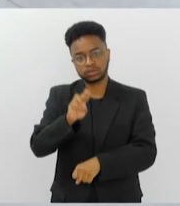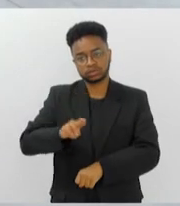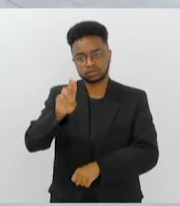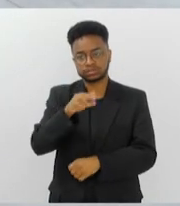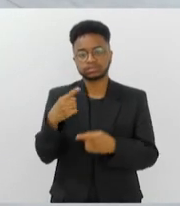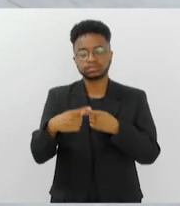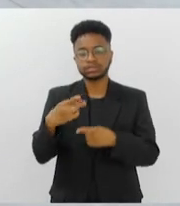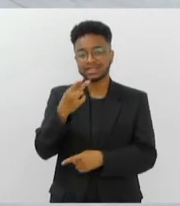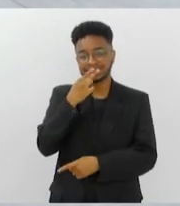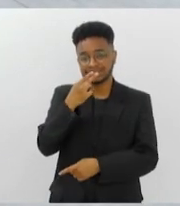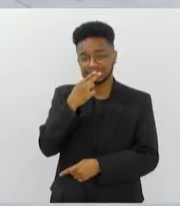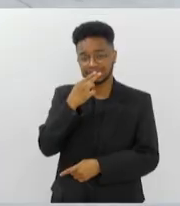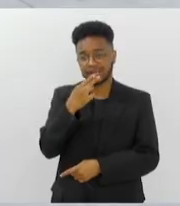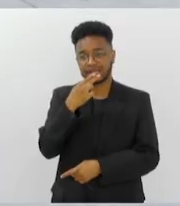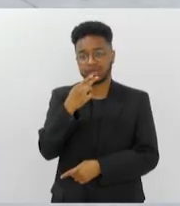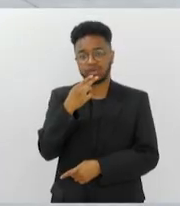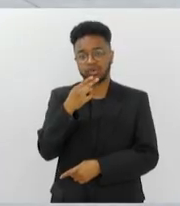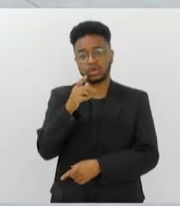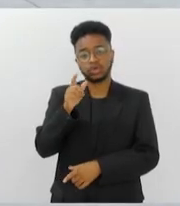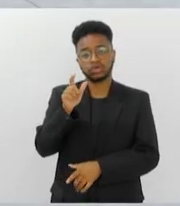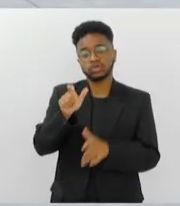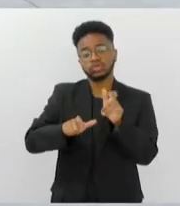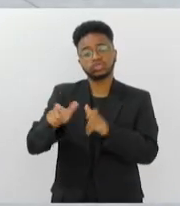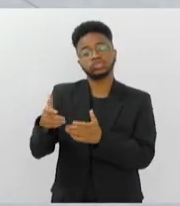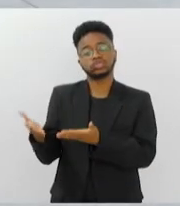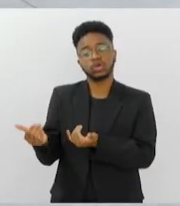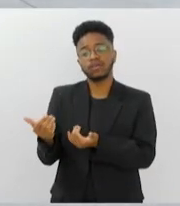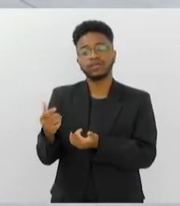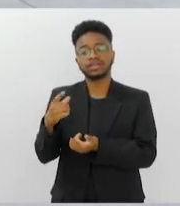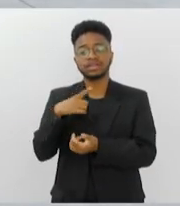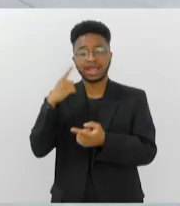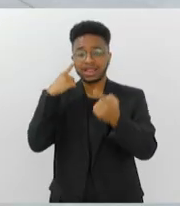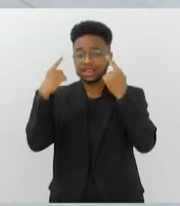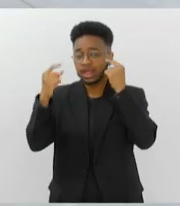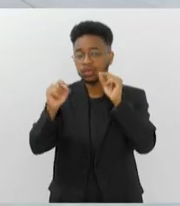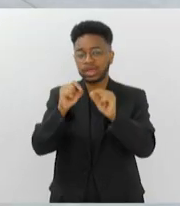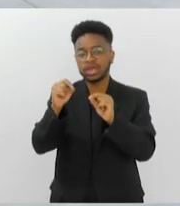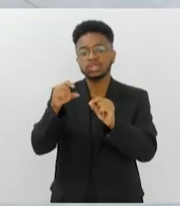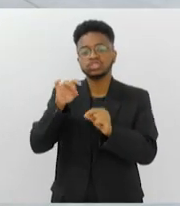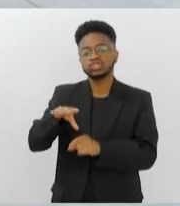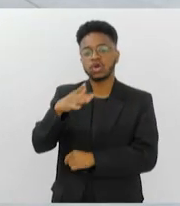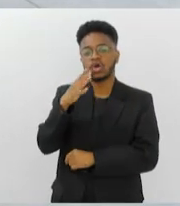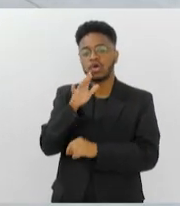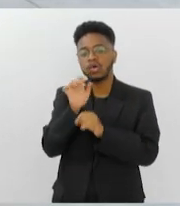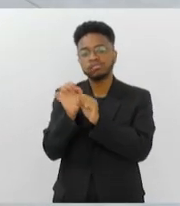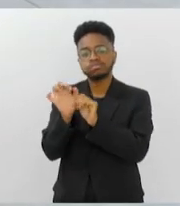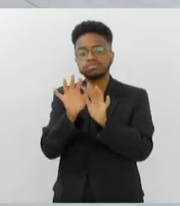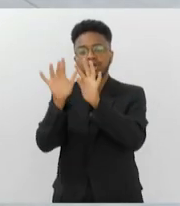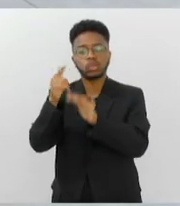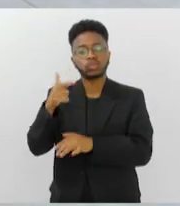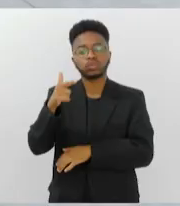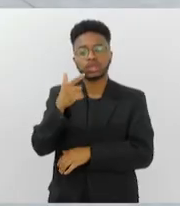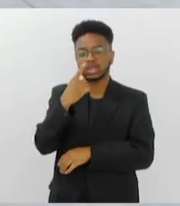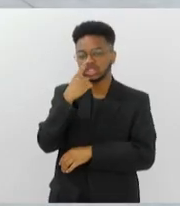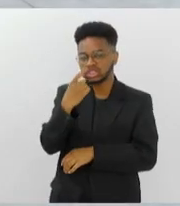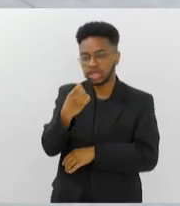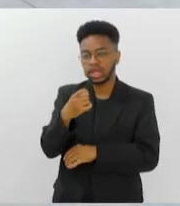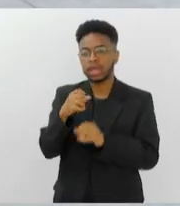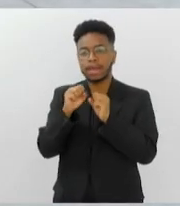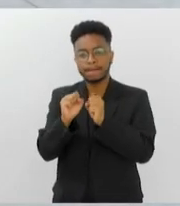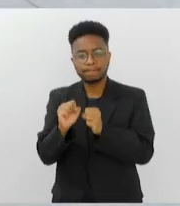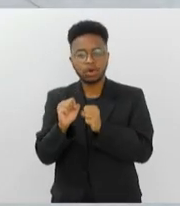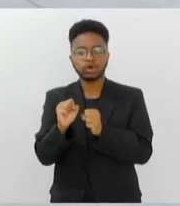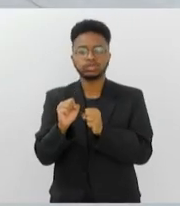O é um cigarro atraente para o jovem? É high-tech, é colorido, sai um vaporzinho, não tem cheiro, tem um gosto muito maior. pode colocar 16 mil